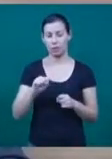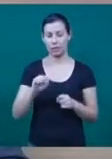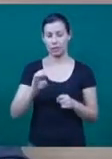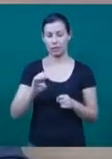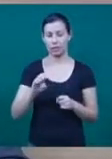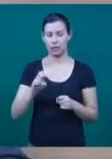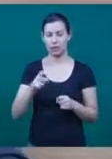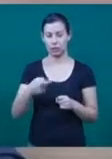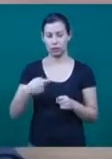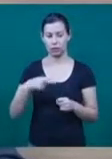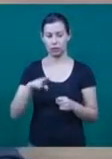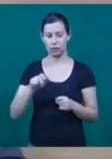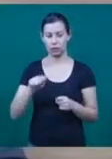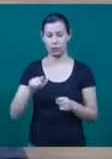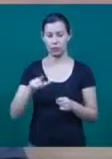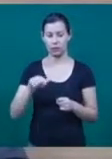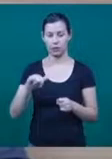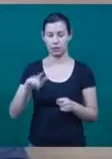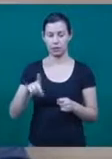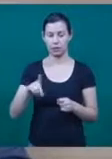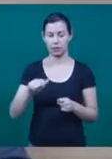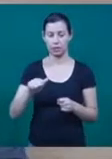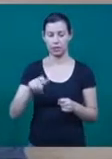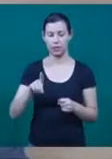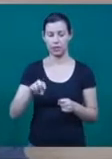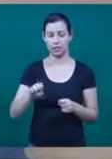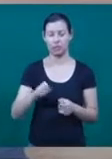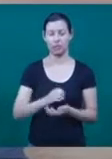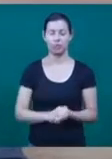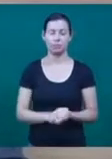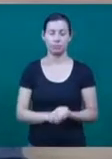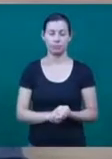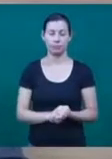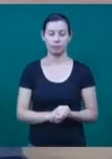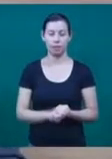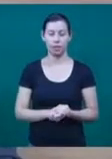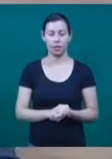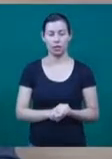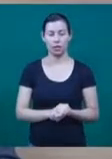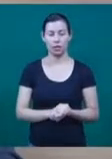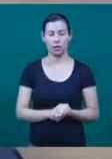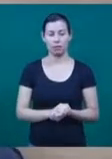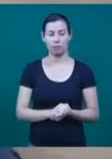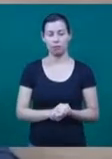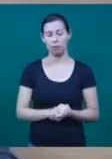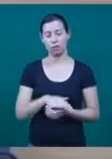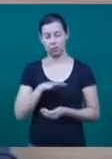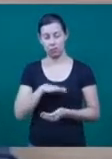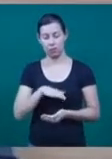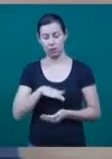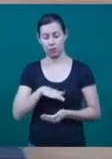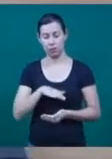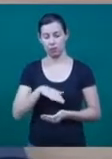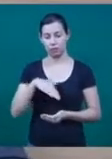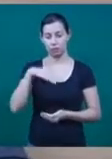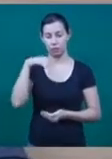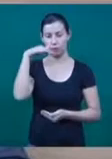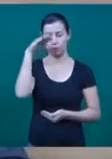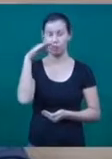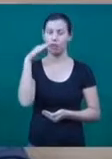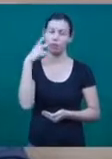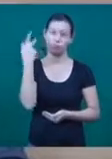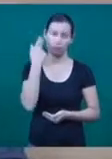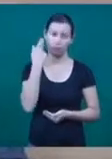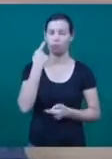a necessidade de falar sobre o sexo na terceira idade, algo natural durante toda a vida, e que não pode ser proibido para determinados grupos de